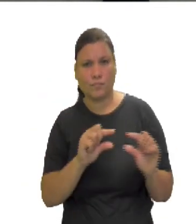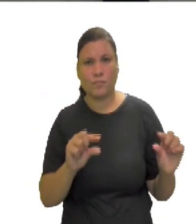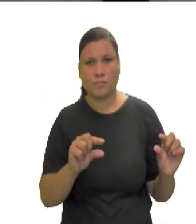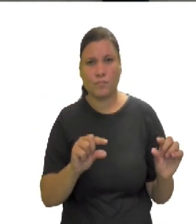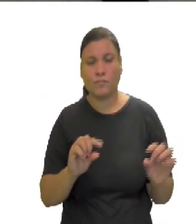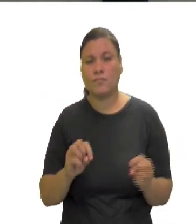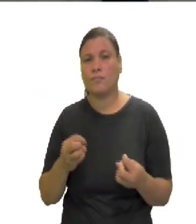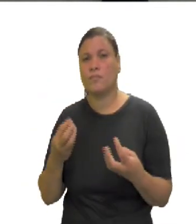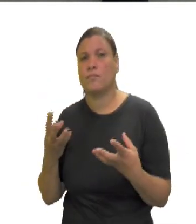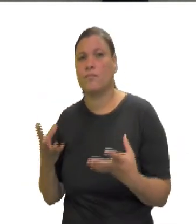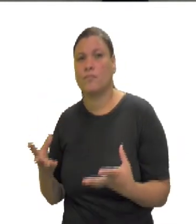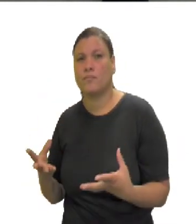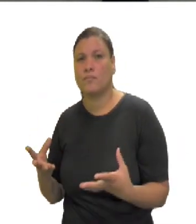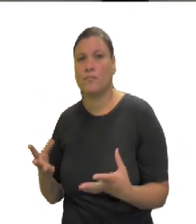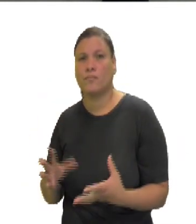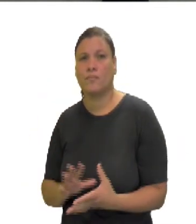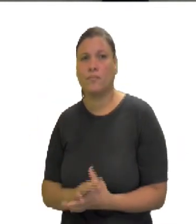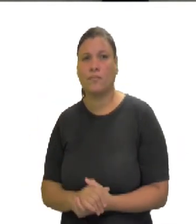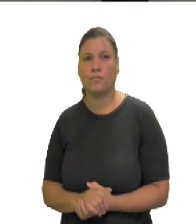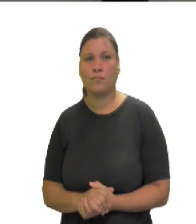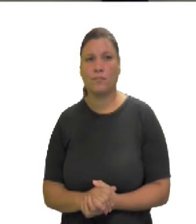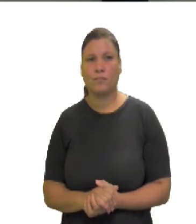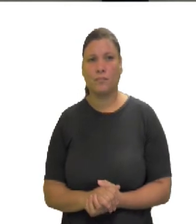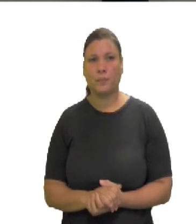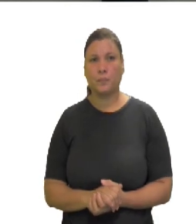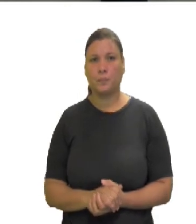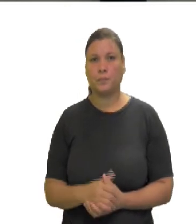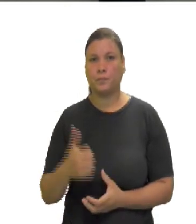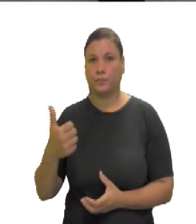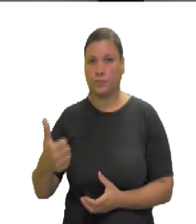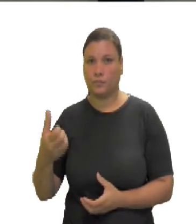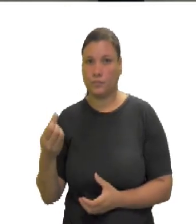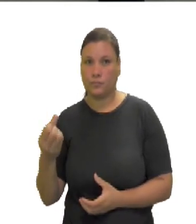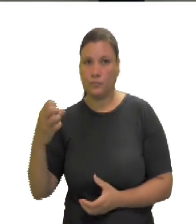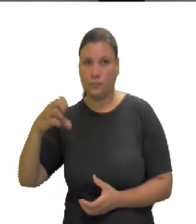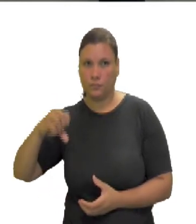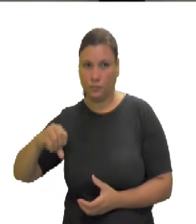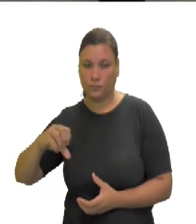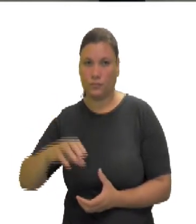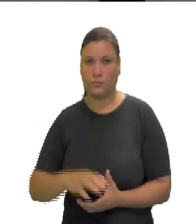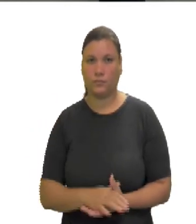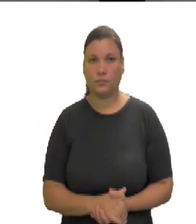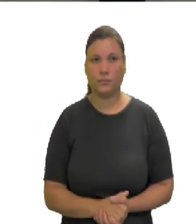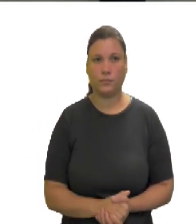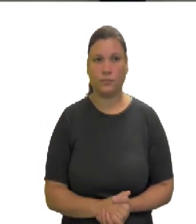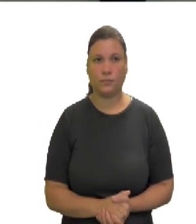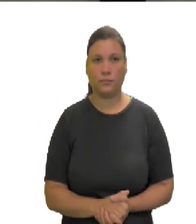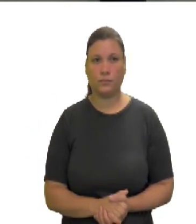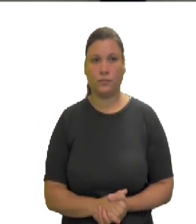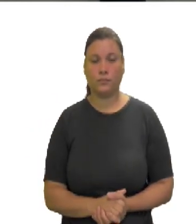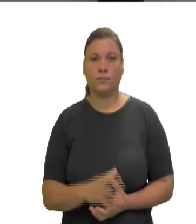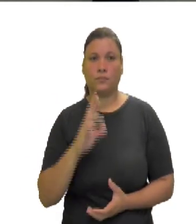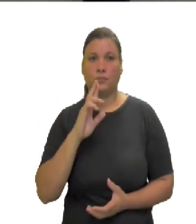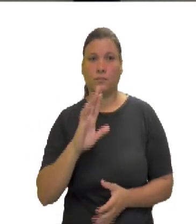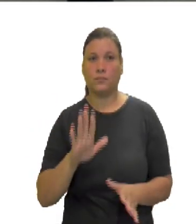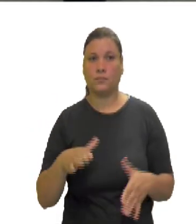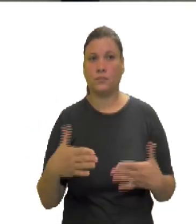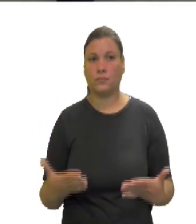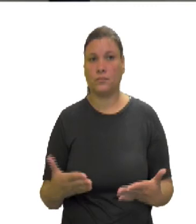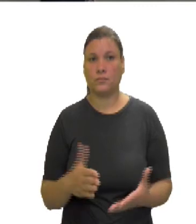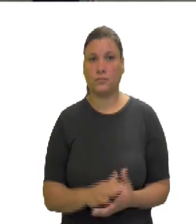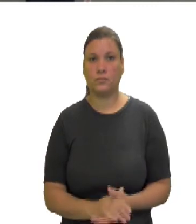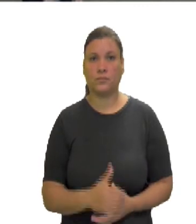9, 4 e 2, 6, 1. 169. Então, 13 ao